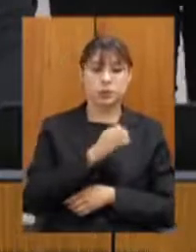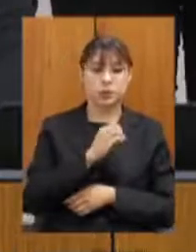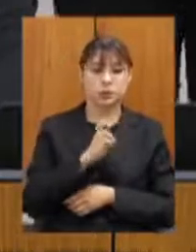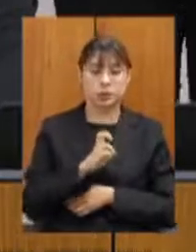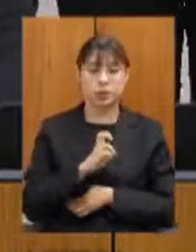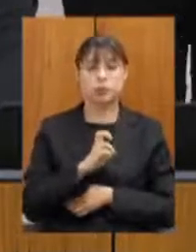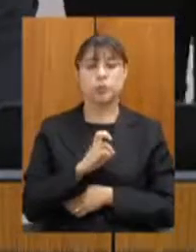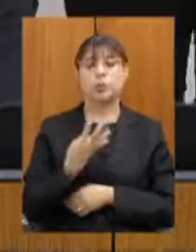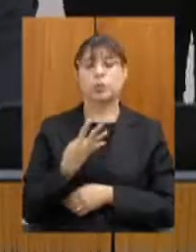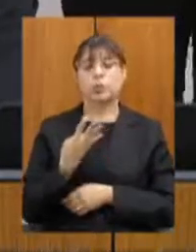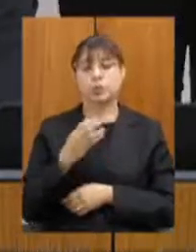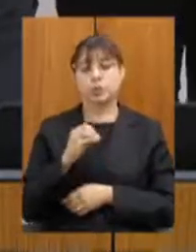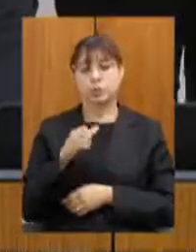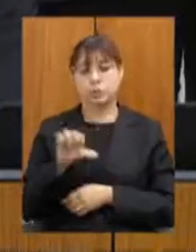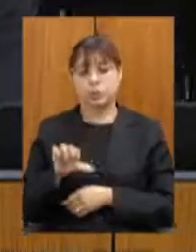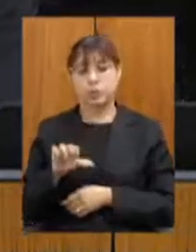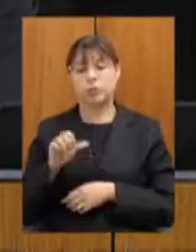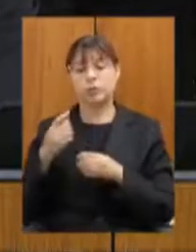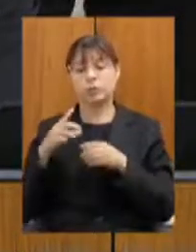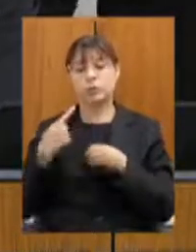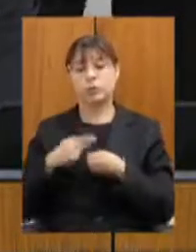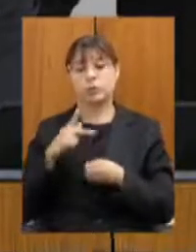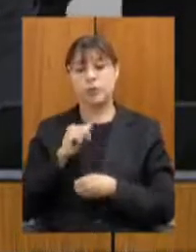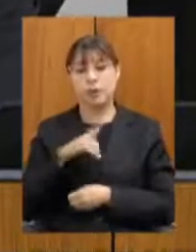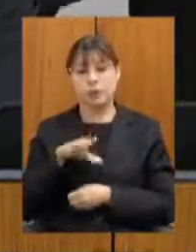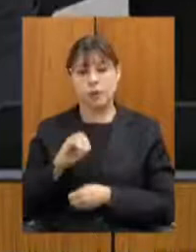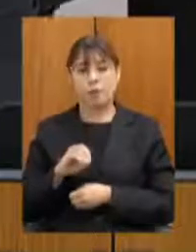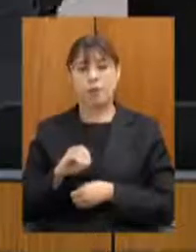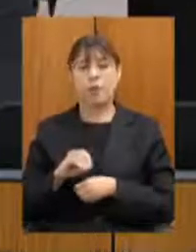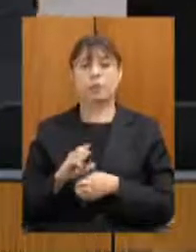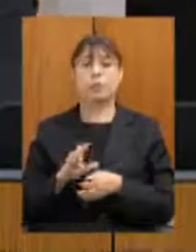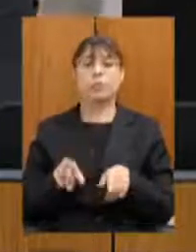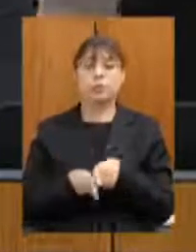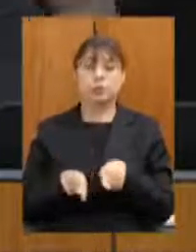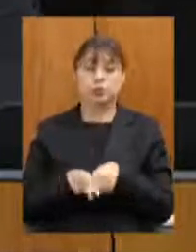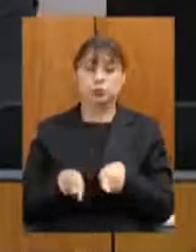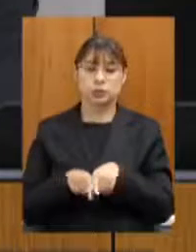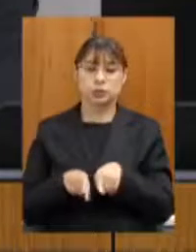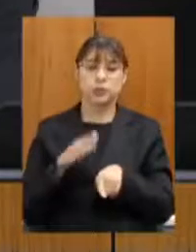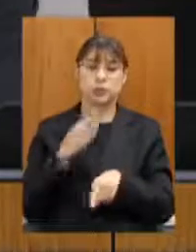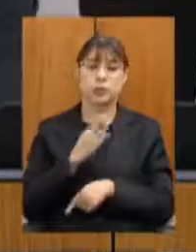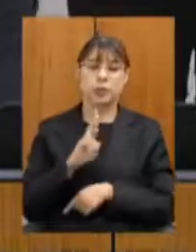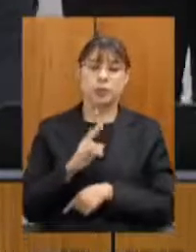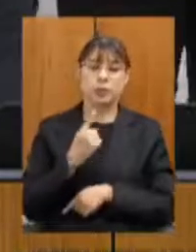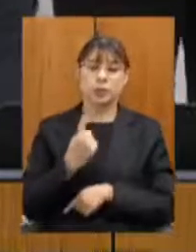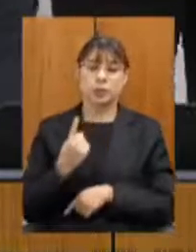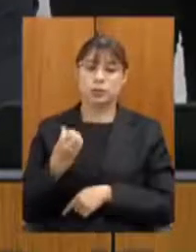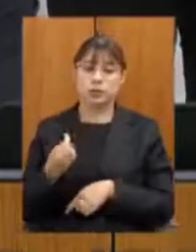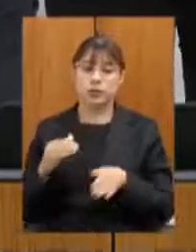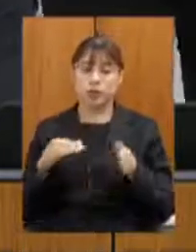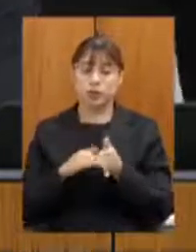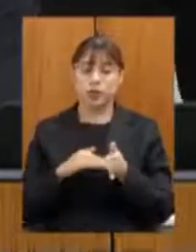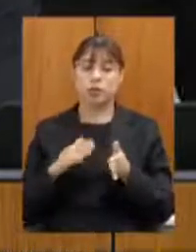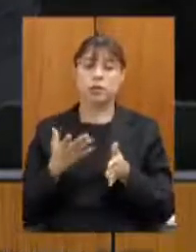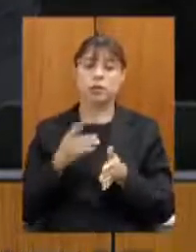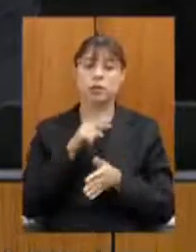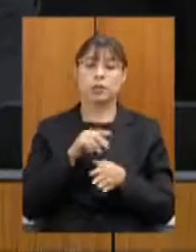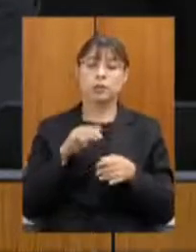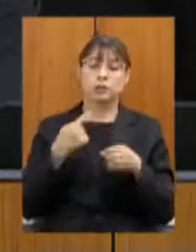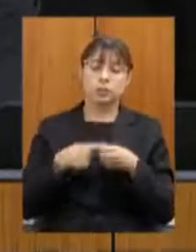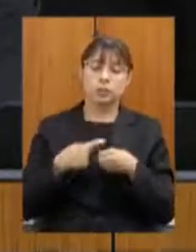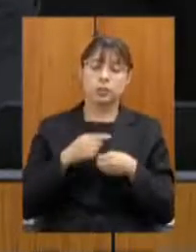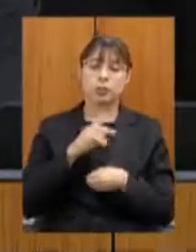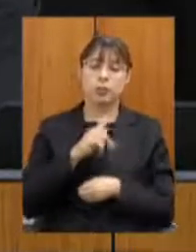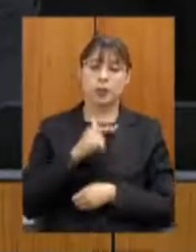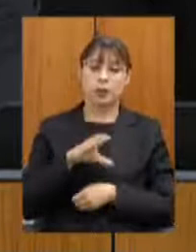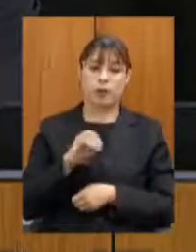MG 409 de Pavão a Águas Formosas bem como o entroncamento da BR-116 até Pavão especificados